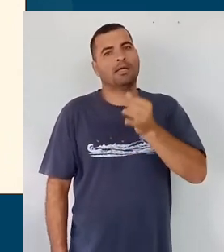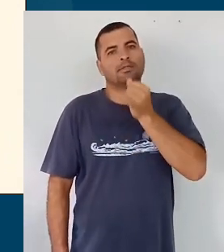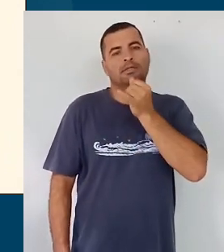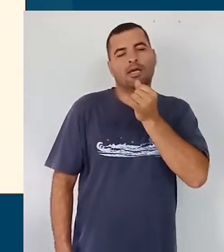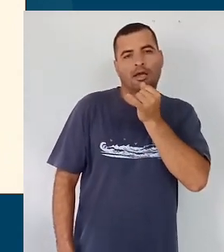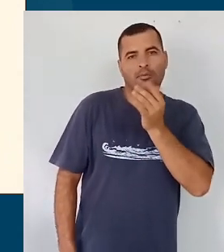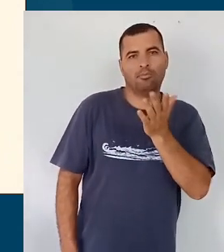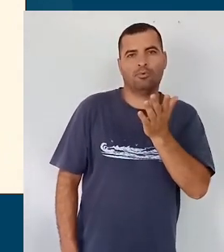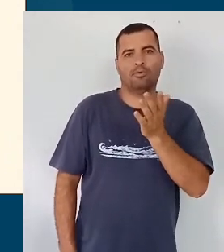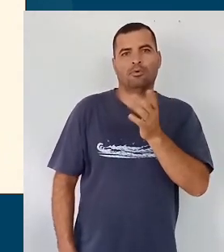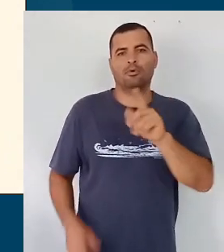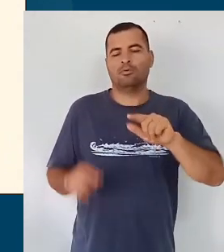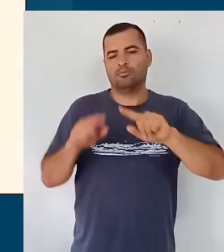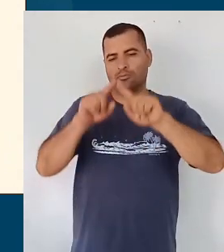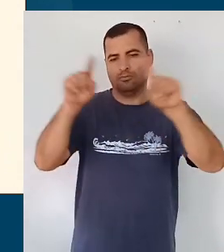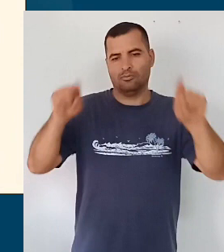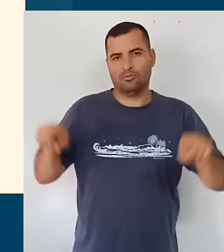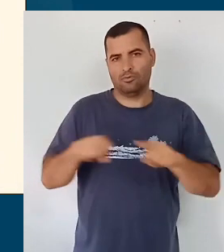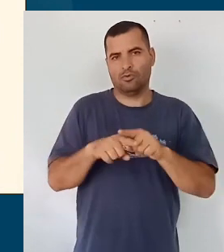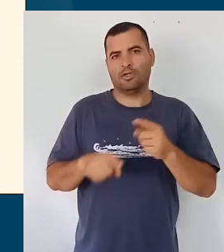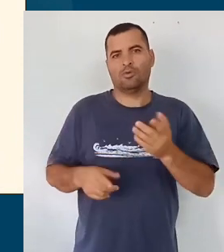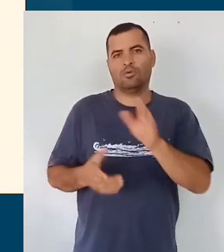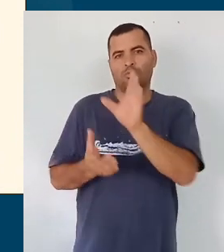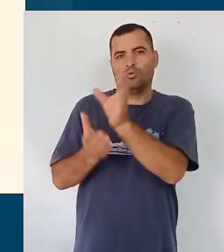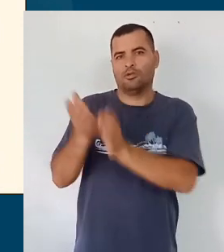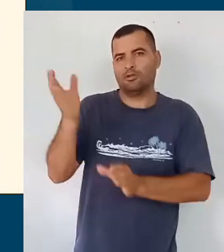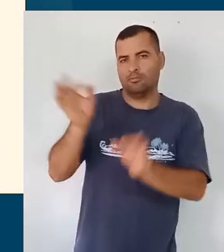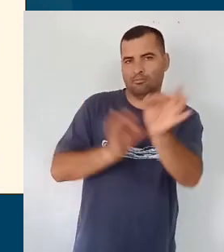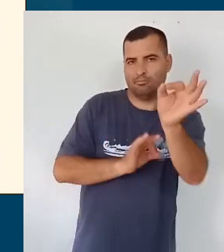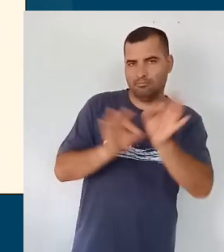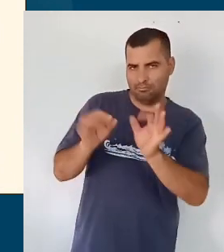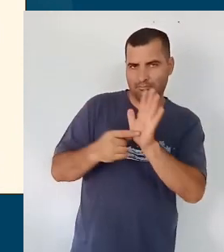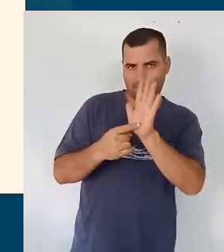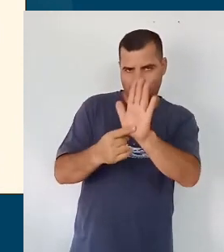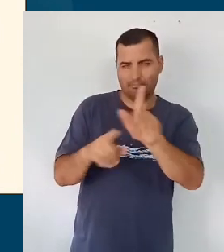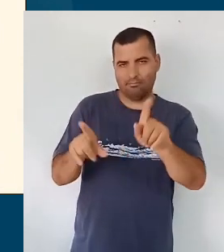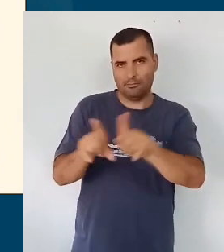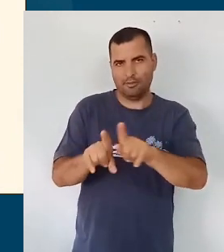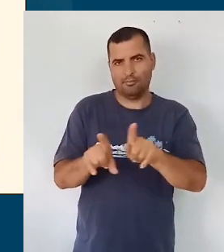quadros curriculares para explicar para vocês como é que eles estão organizados,